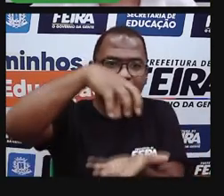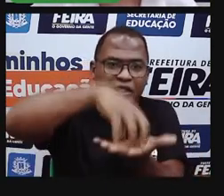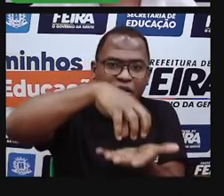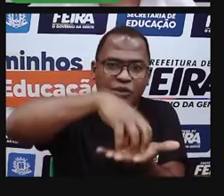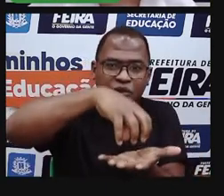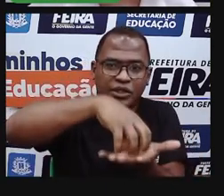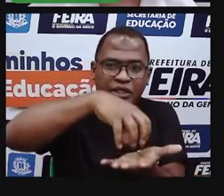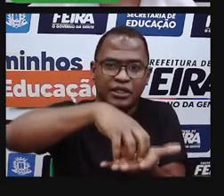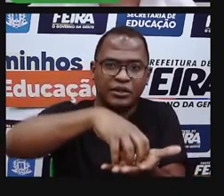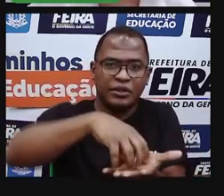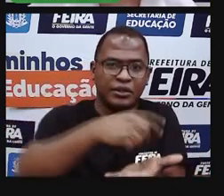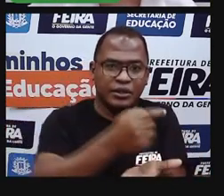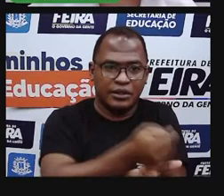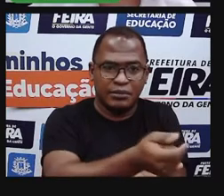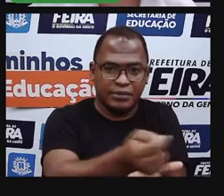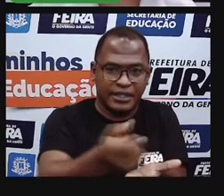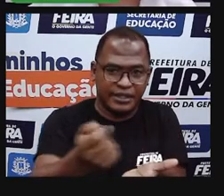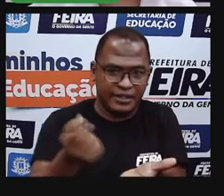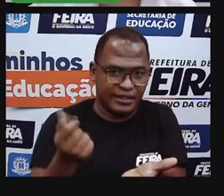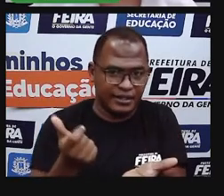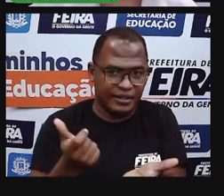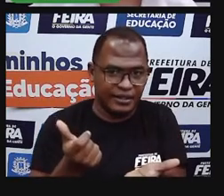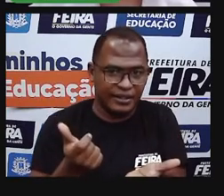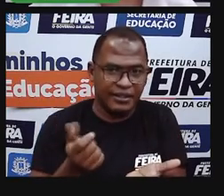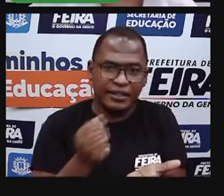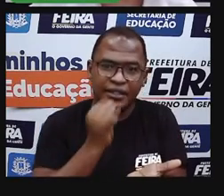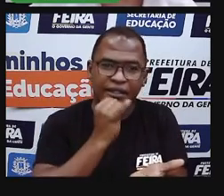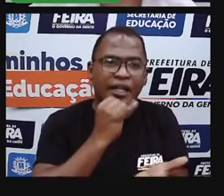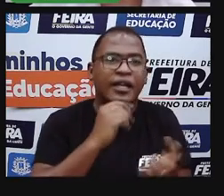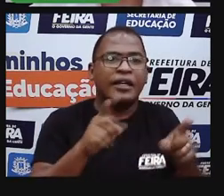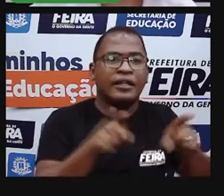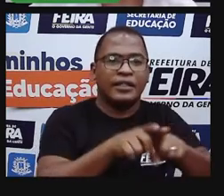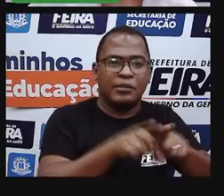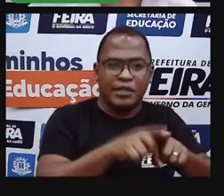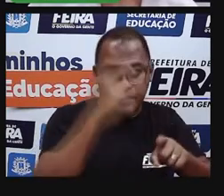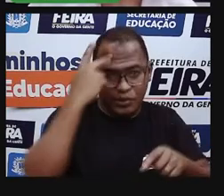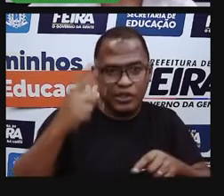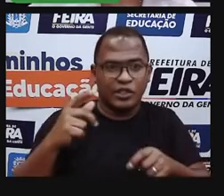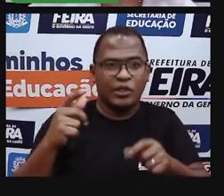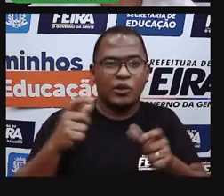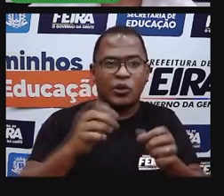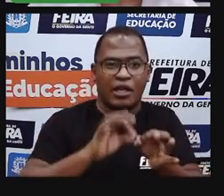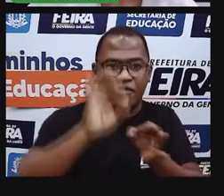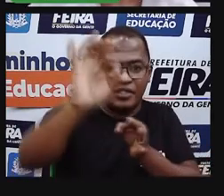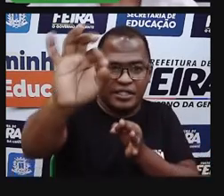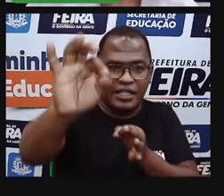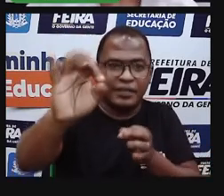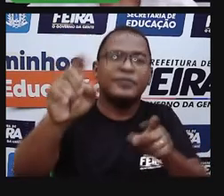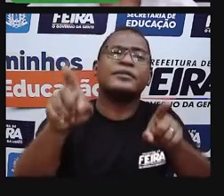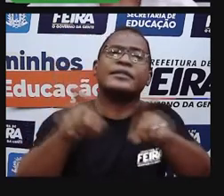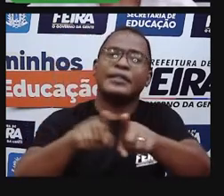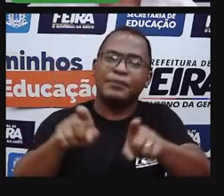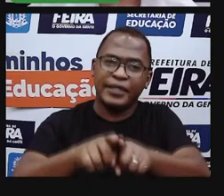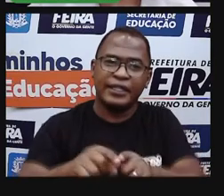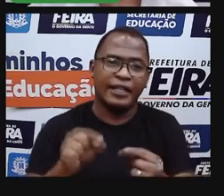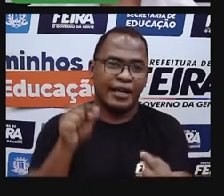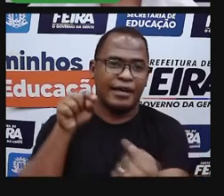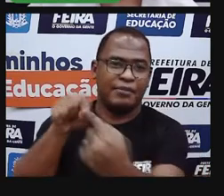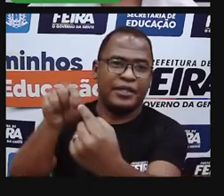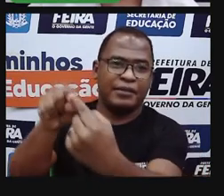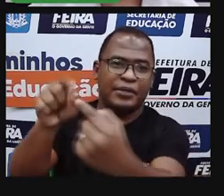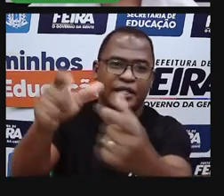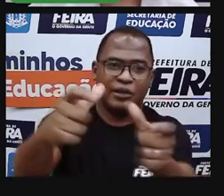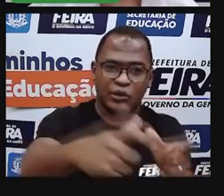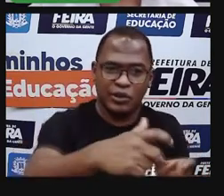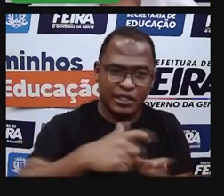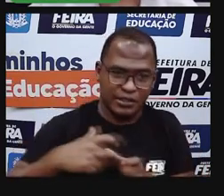mais periféricas assemelham-se quanto à sua composição? Pois é. Isso faz com que existam os